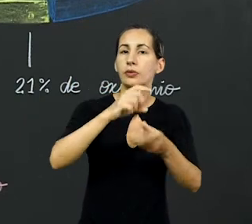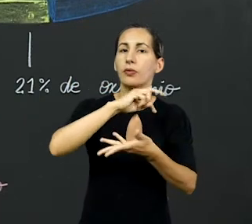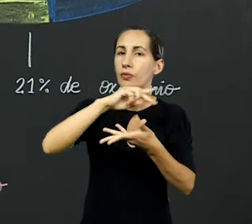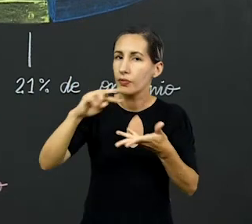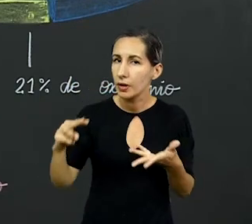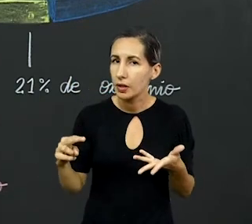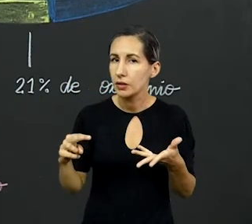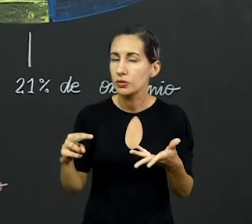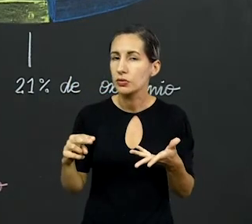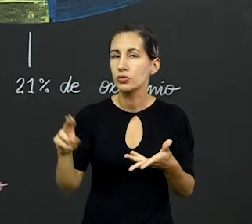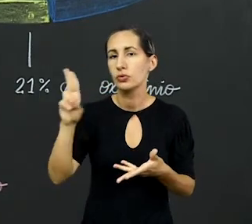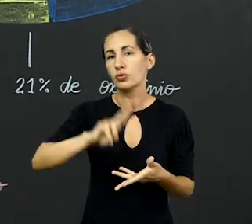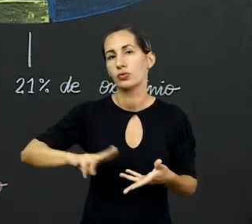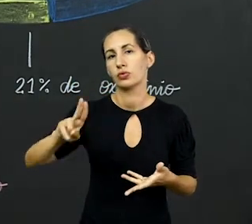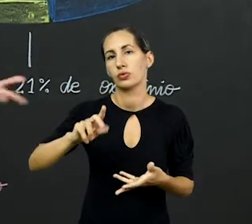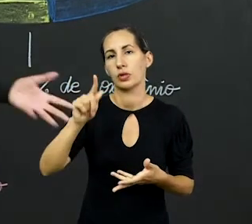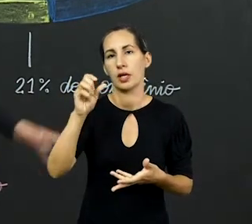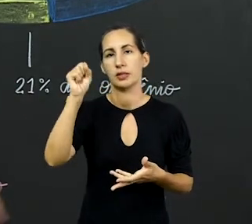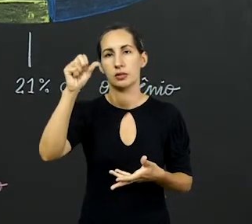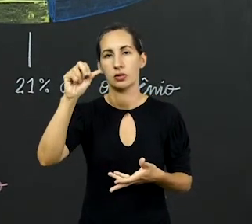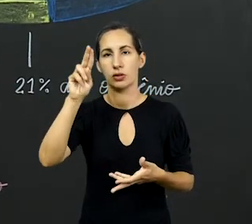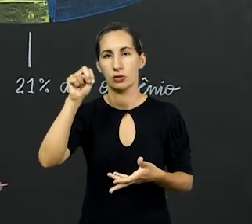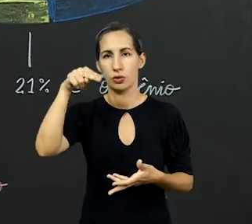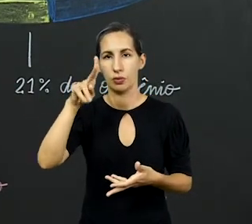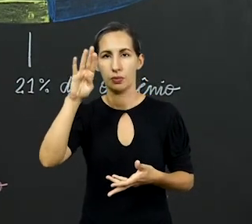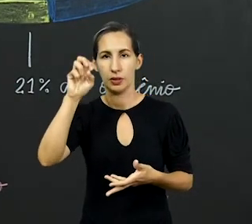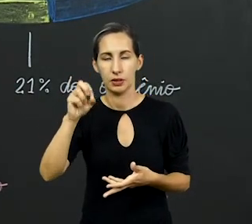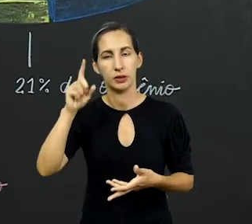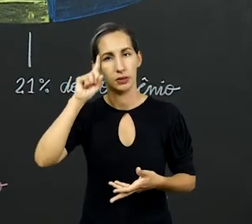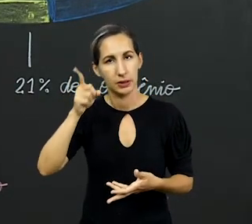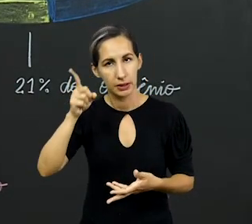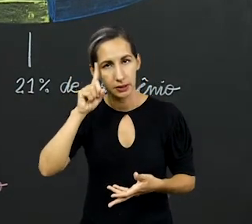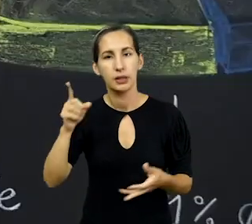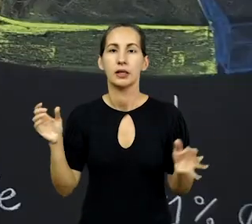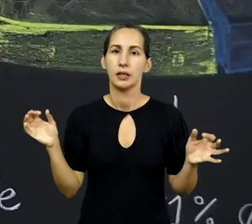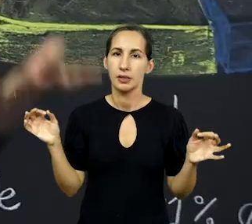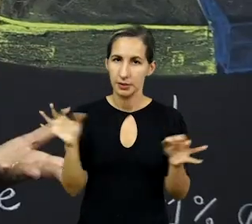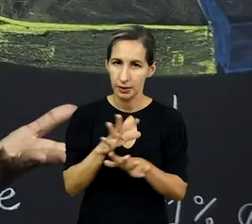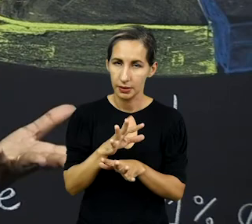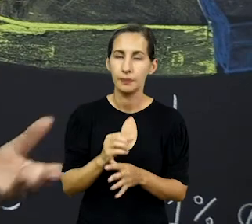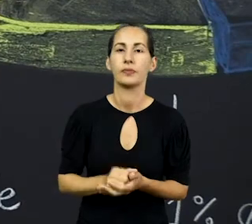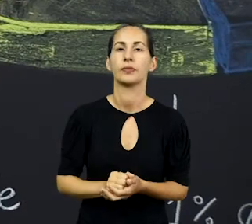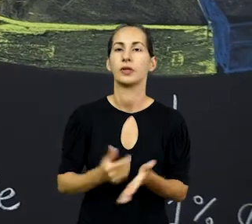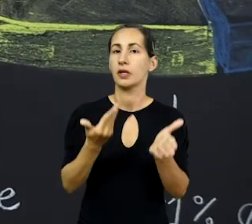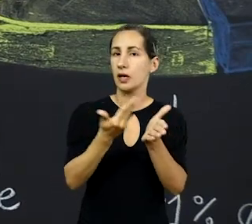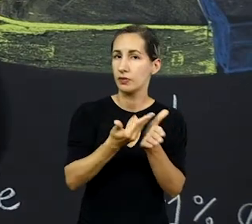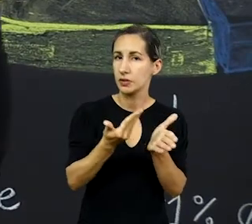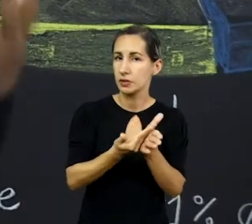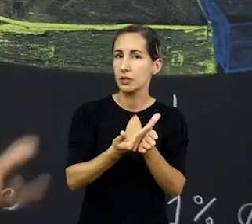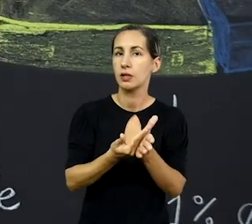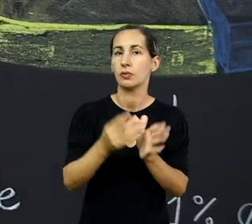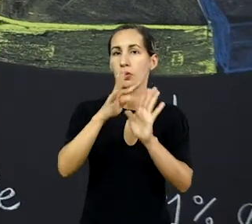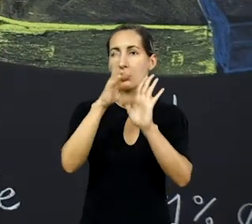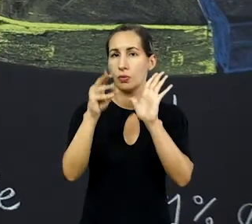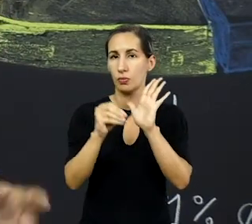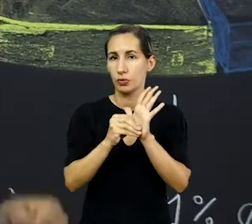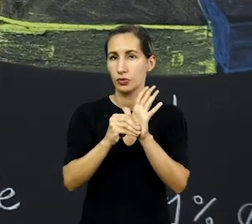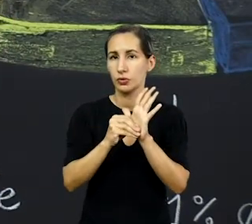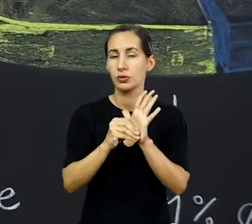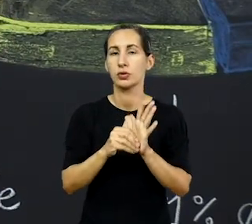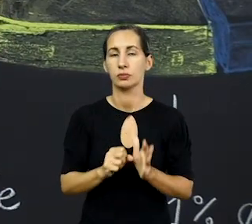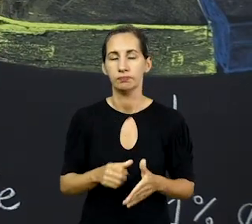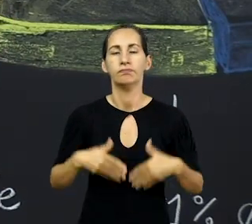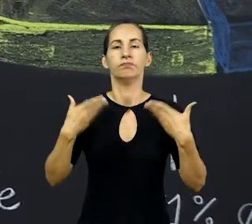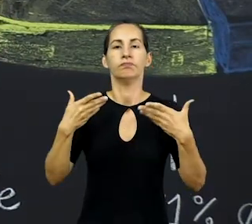o uso dos gases nobres no nosso cotidiano. Tranquilo? Revisamos, então, a composição do nosso ar